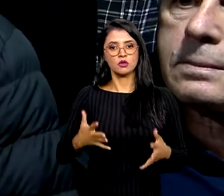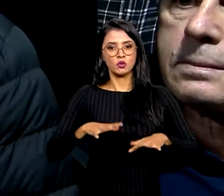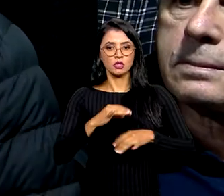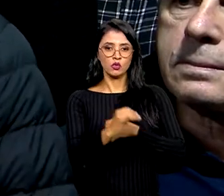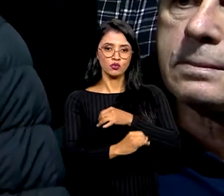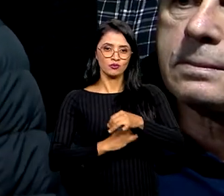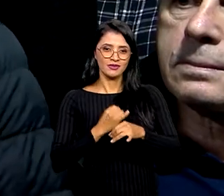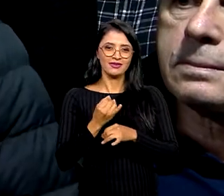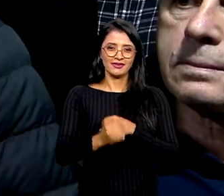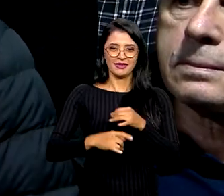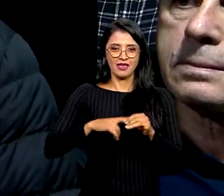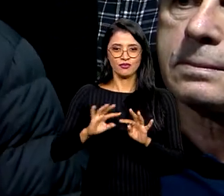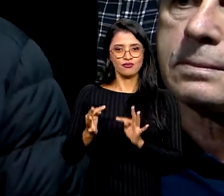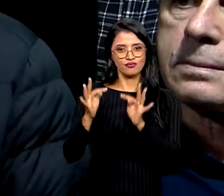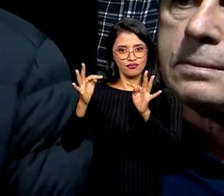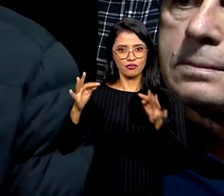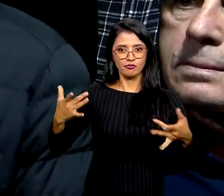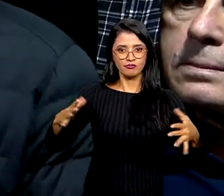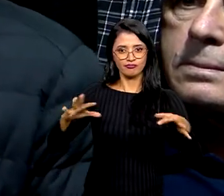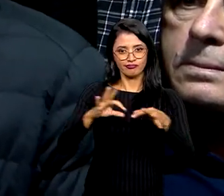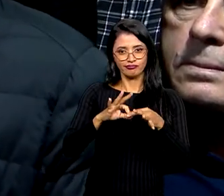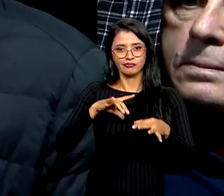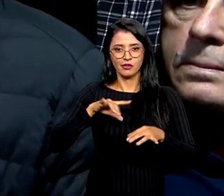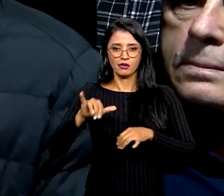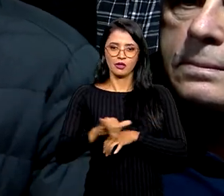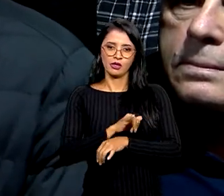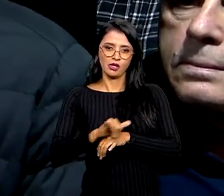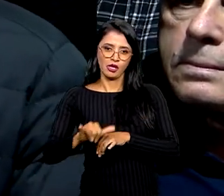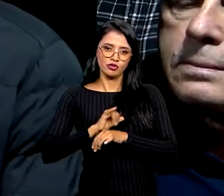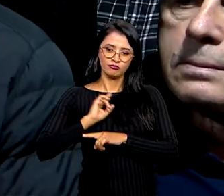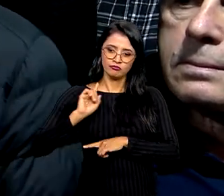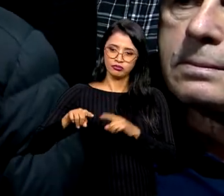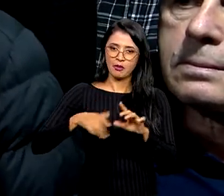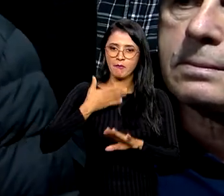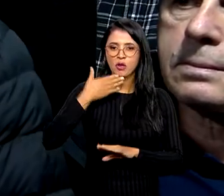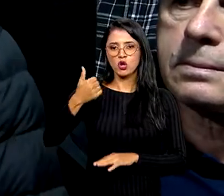dessa tecnologia, dessa conectividade, instrumentos de transformação na vida das pessoas. vamos lá.